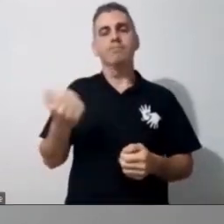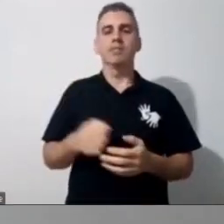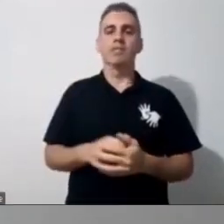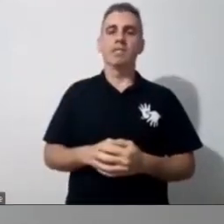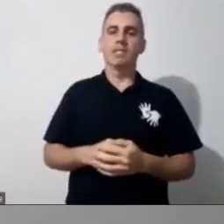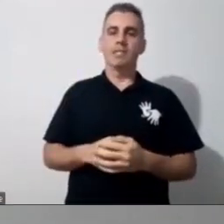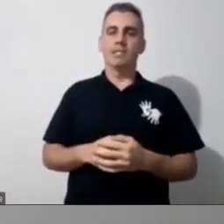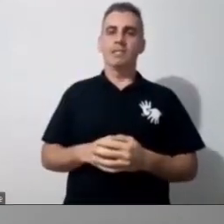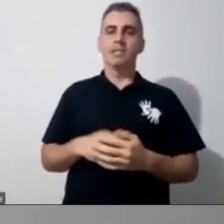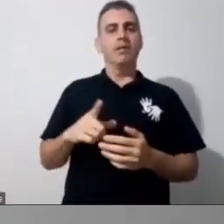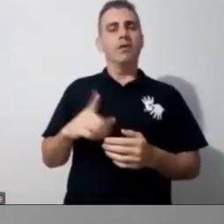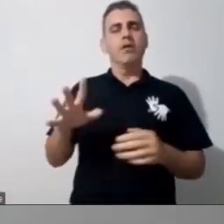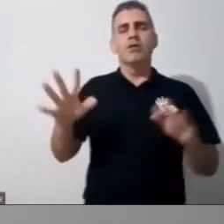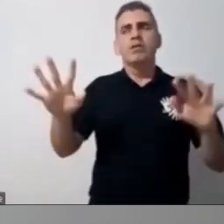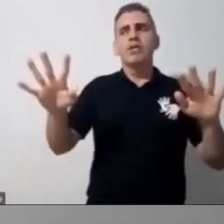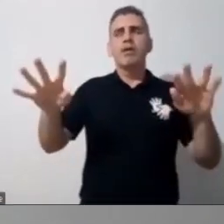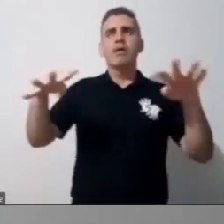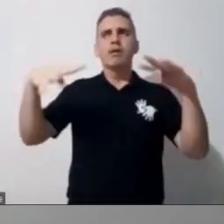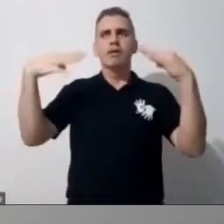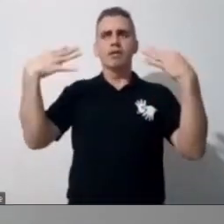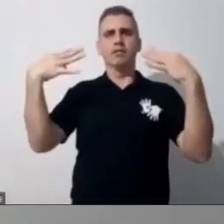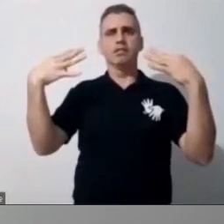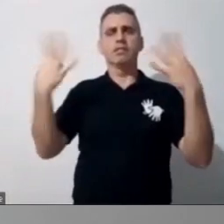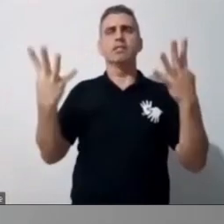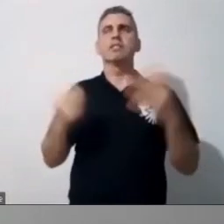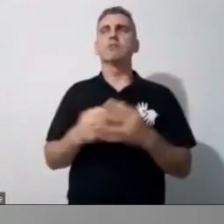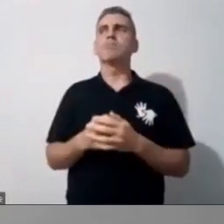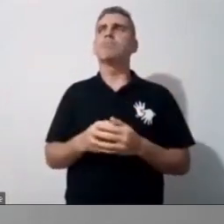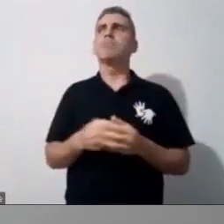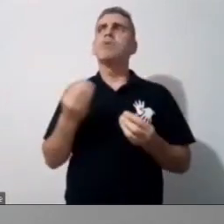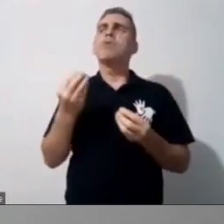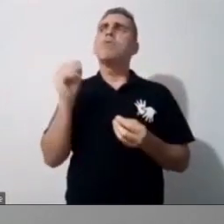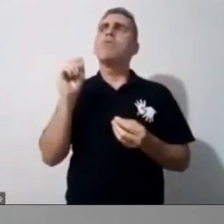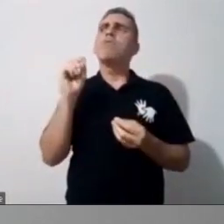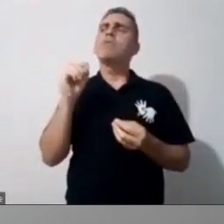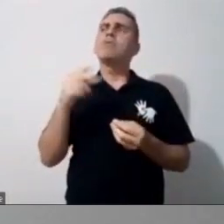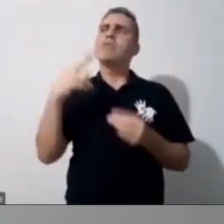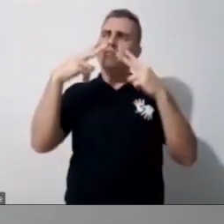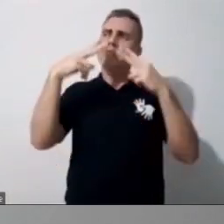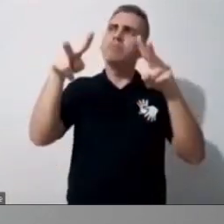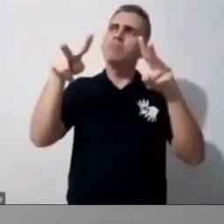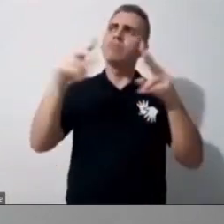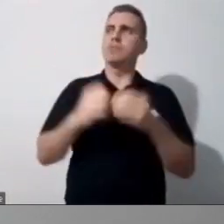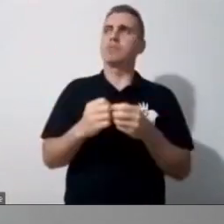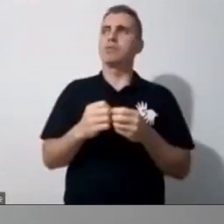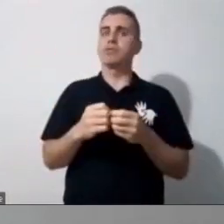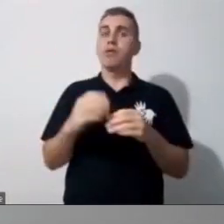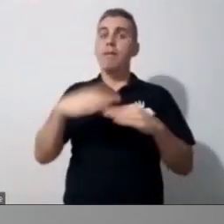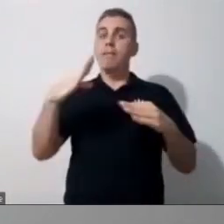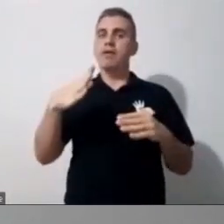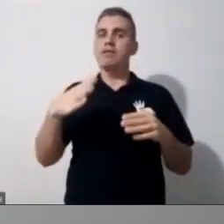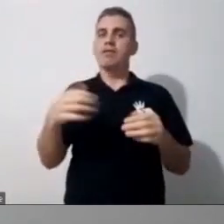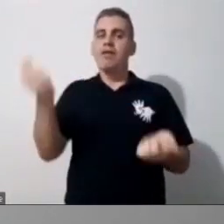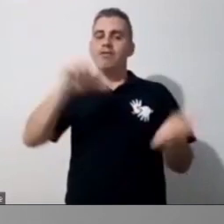que me chamou a atenção antes de a Dani, o que que eu vejo, assim, eu vejo mais qualidade na assessoria ao